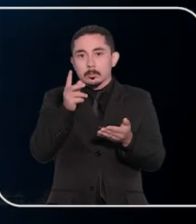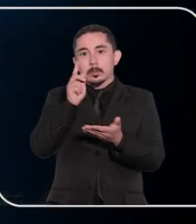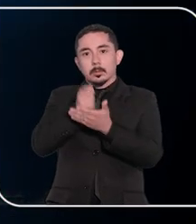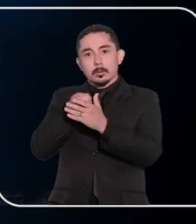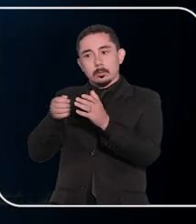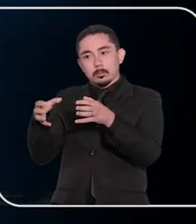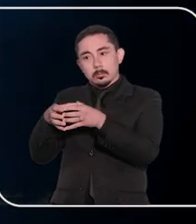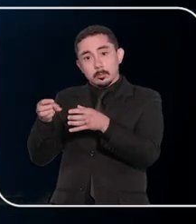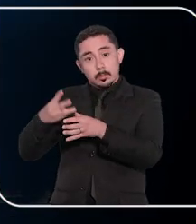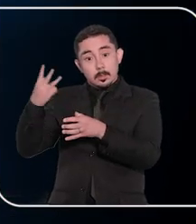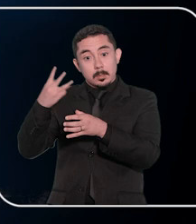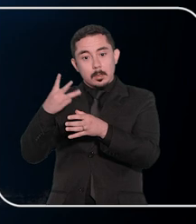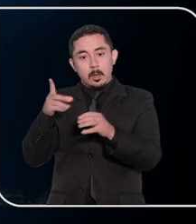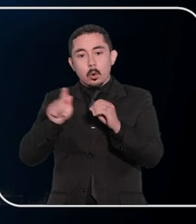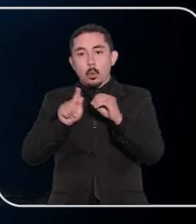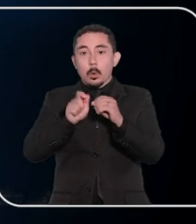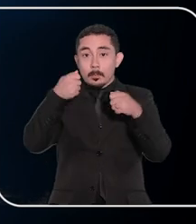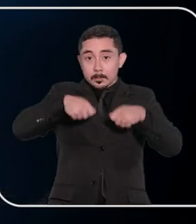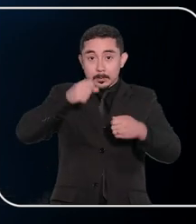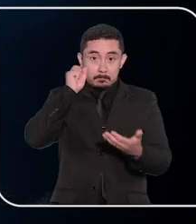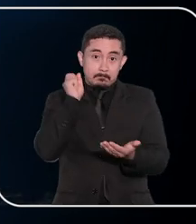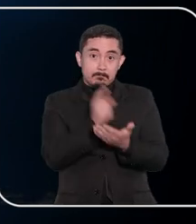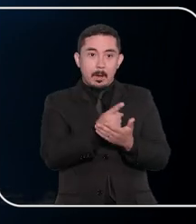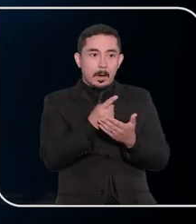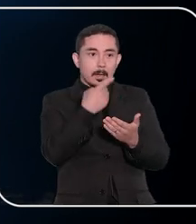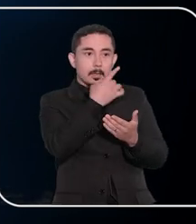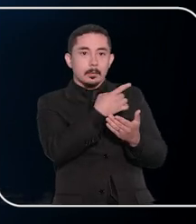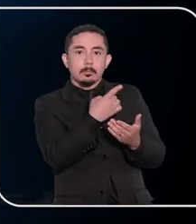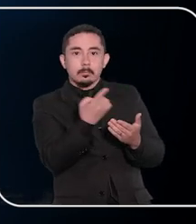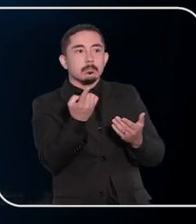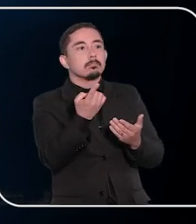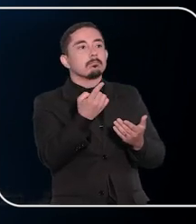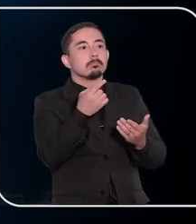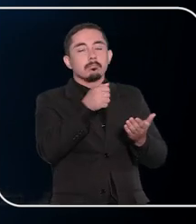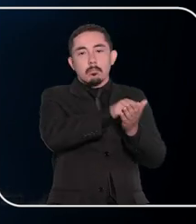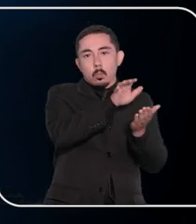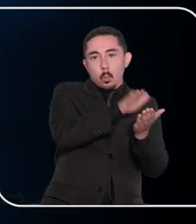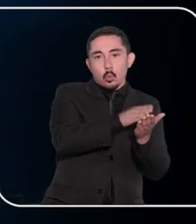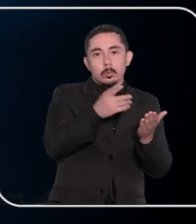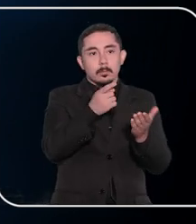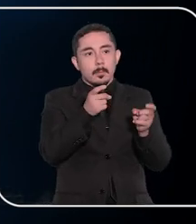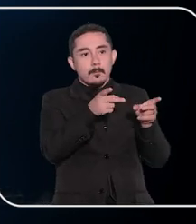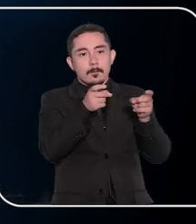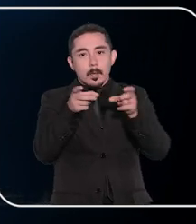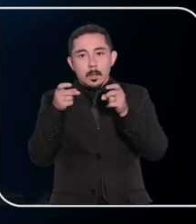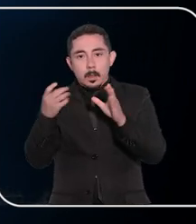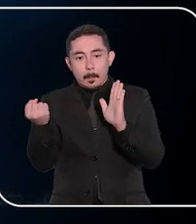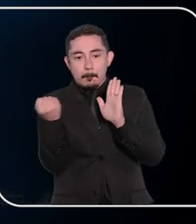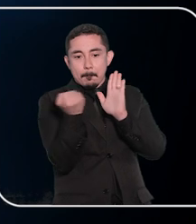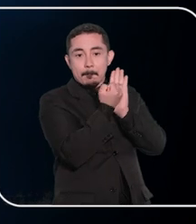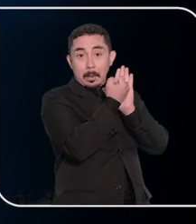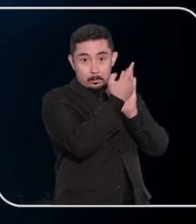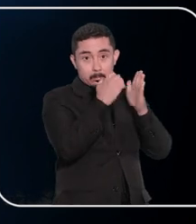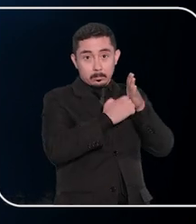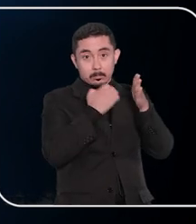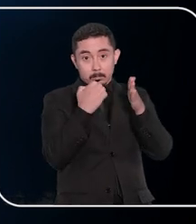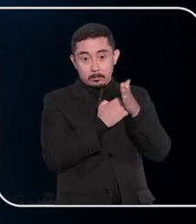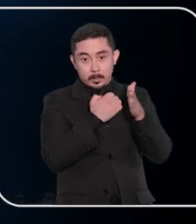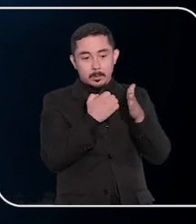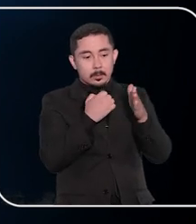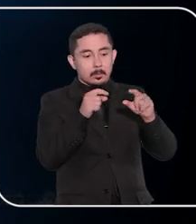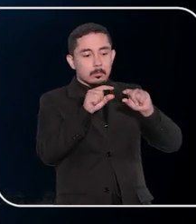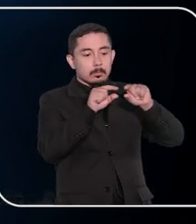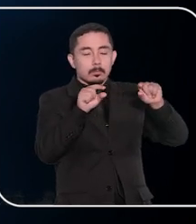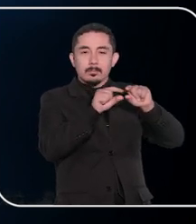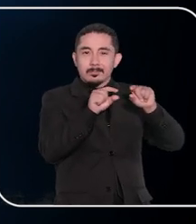da terceira turma de que o Google deverá pagar danos morais e materiais por vender a marca de uma empresa